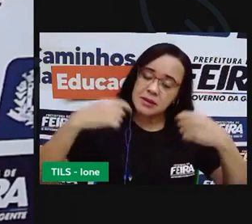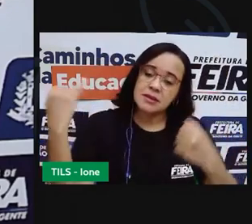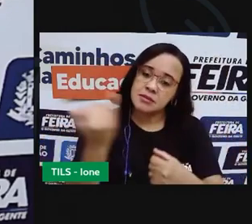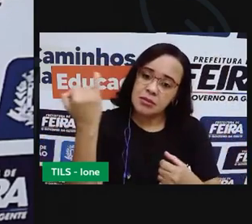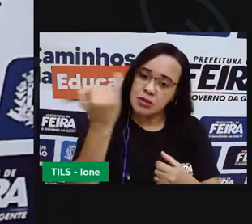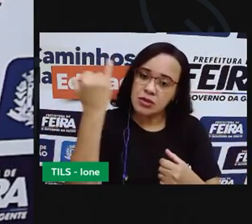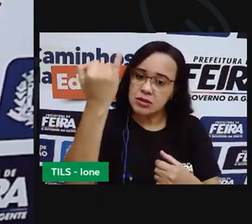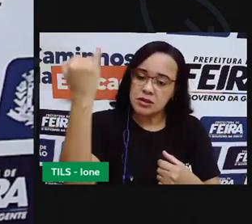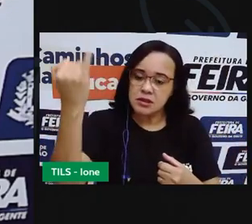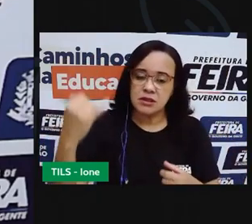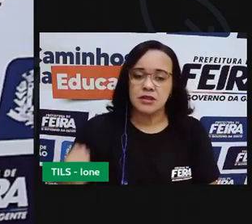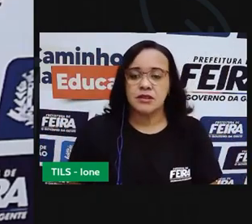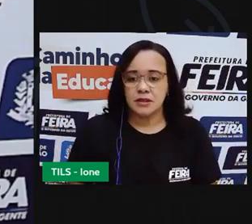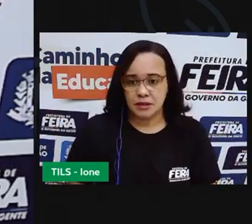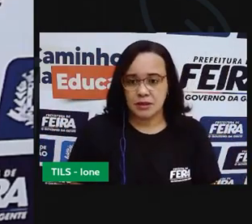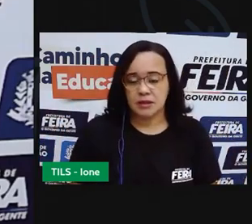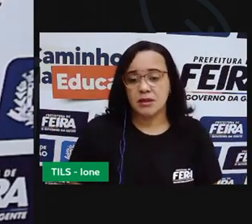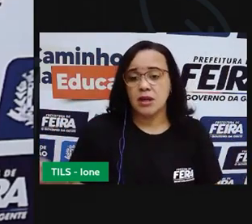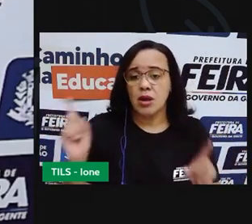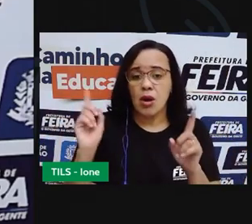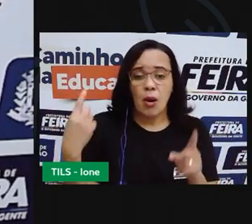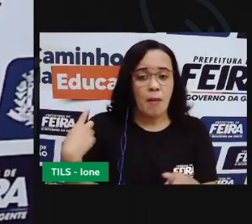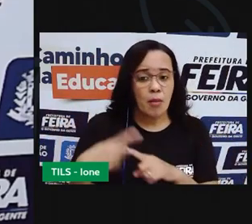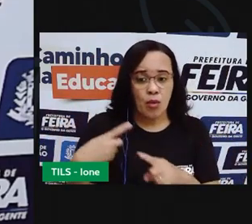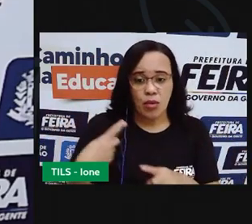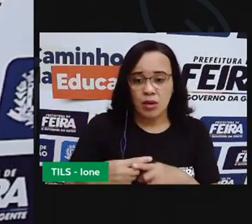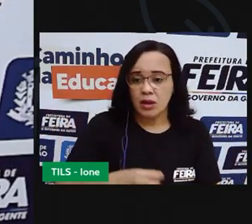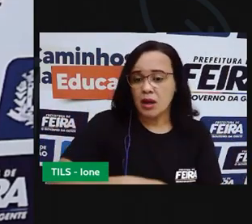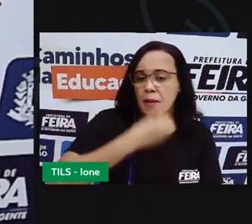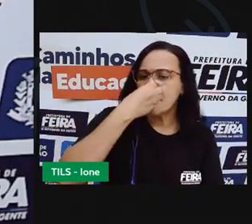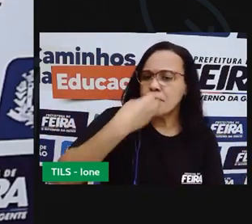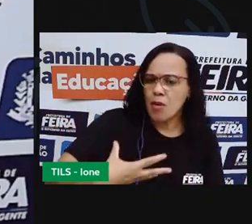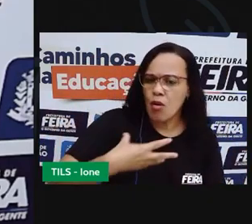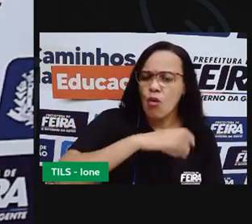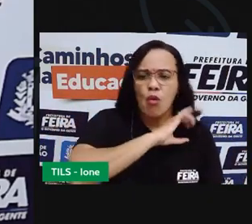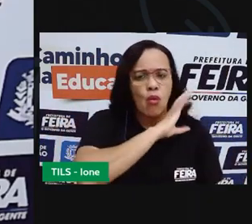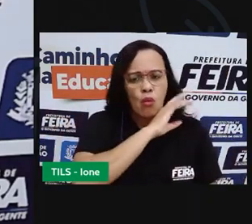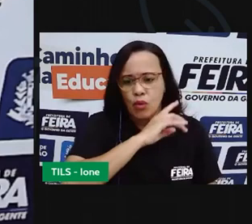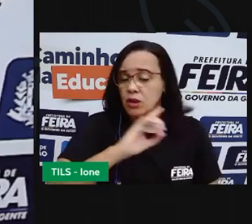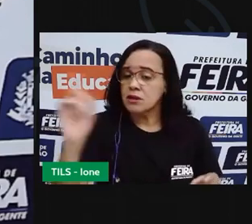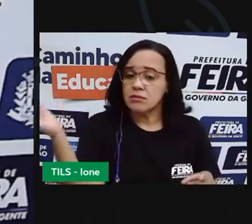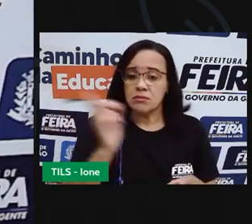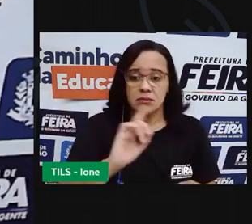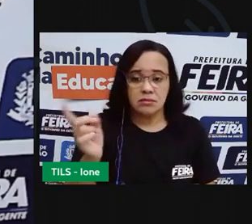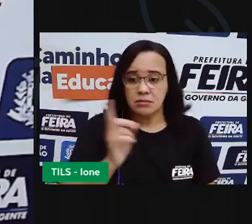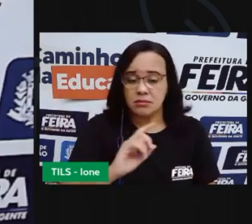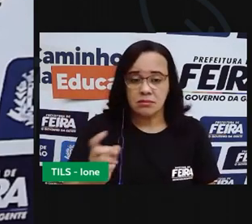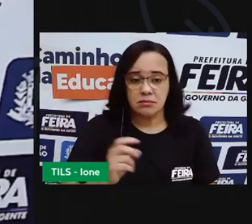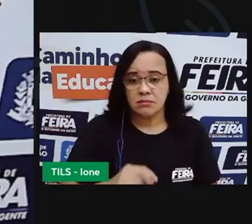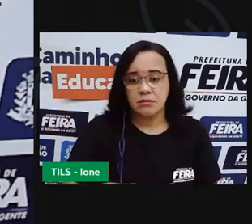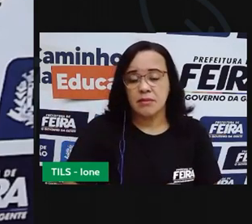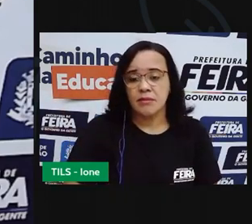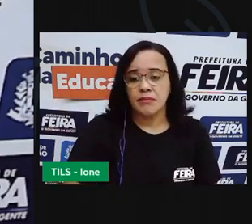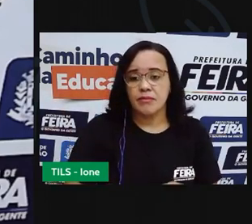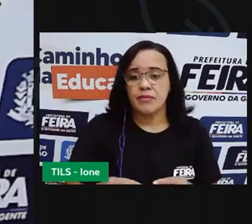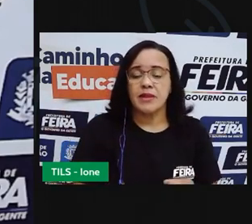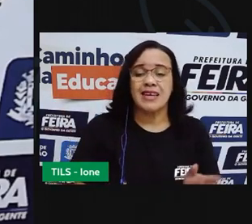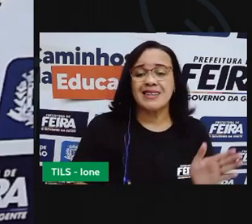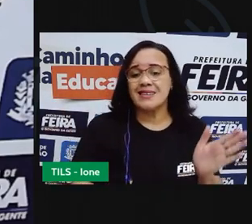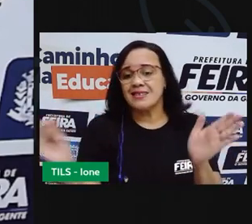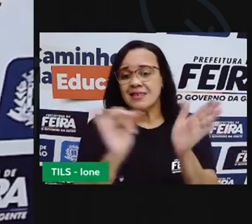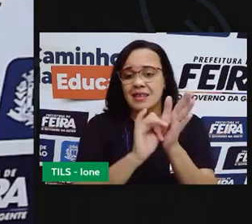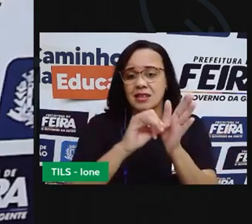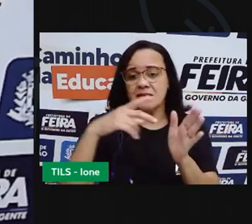Necessariamente Qualidades E nem defeitos Tá Elas são A identidade Da pessoa E